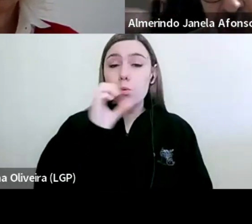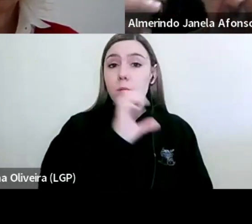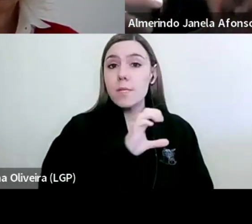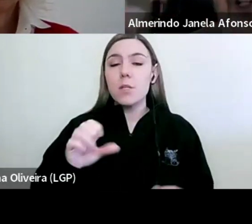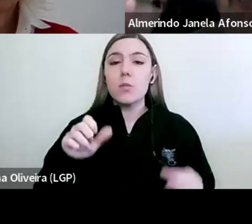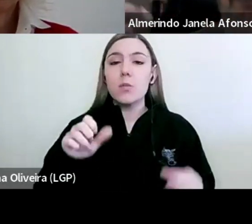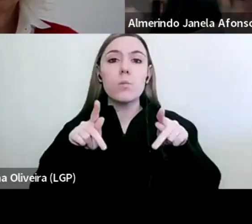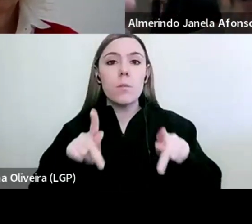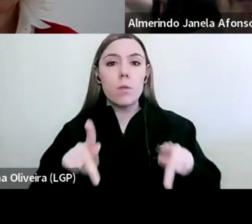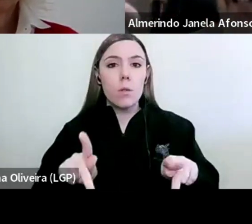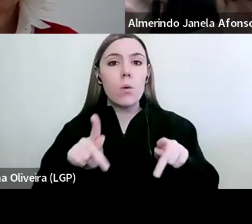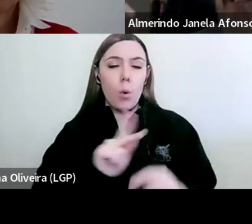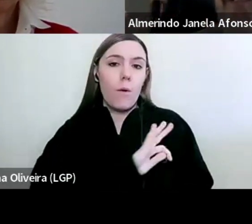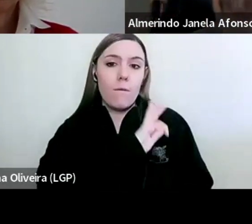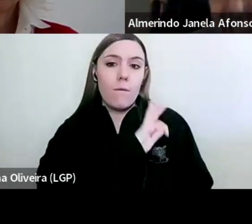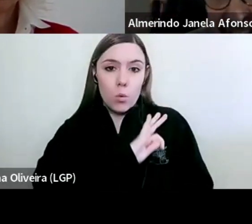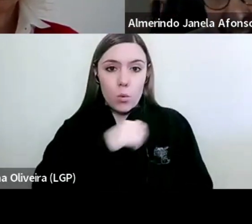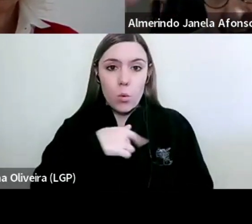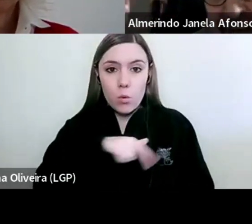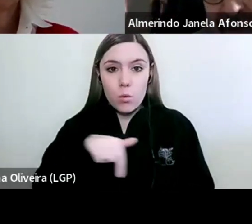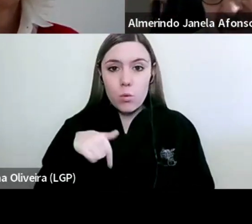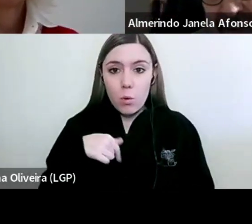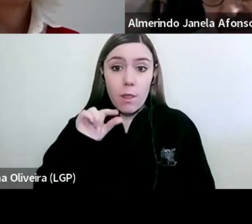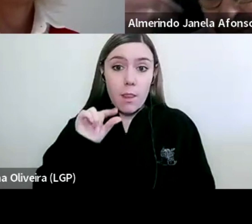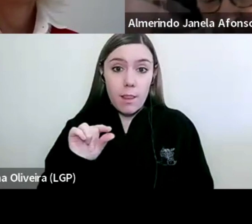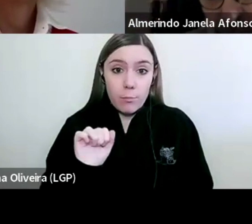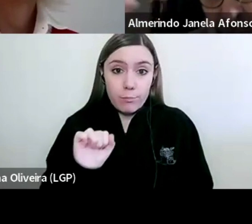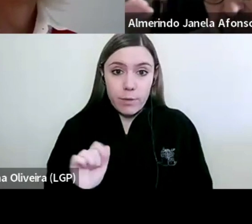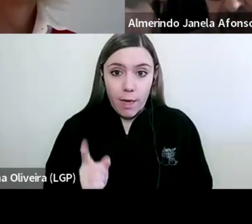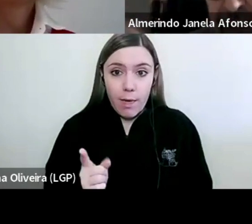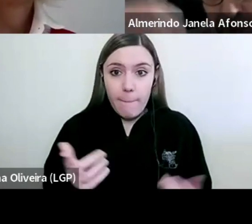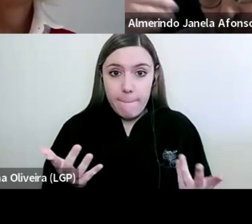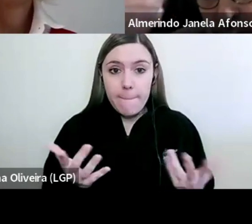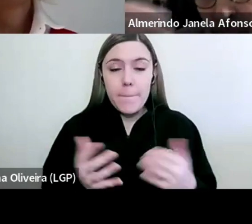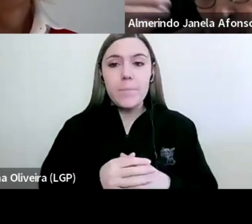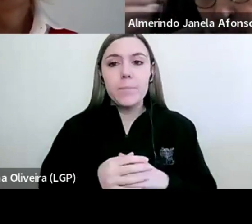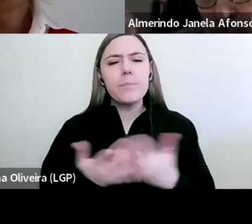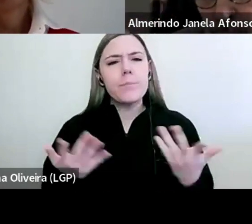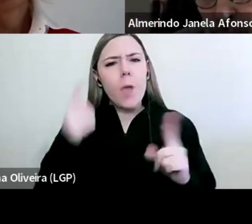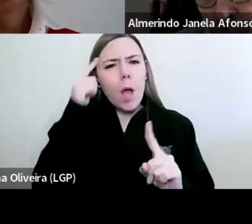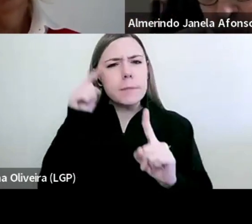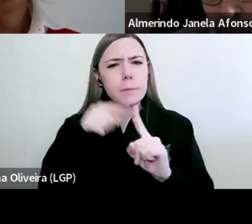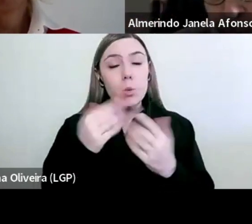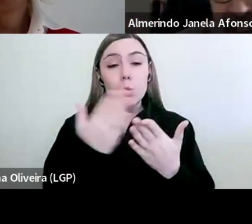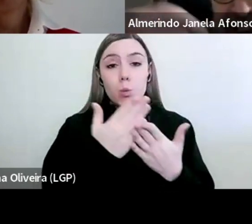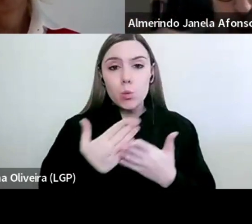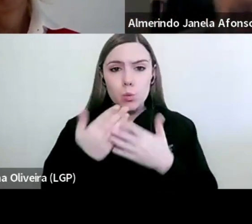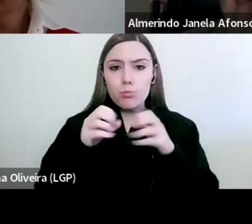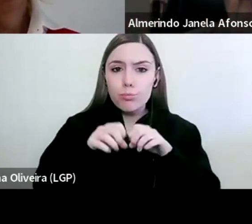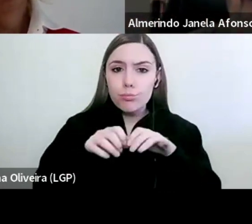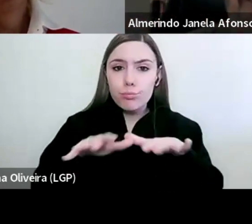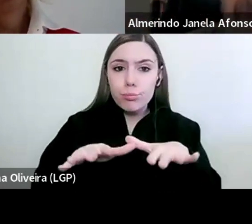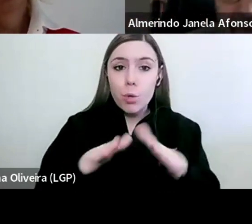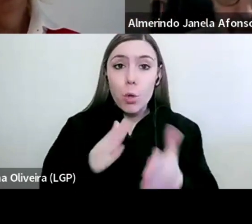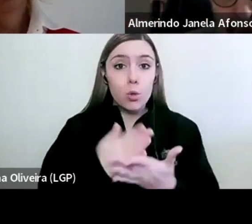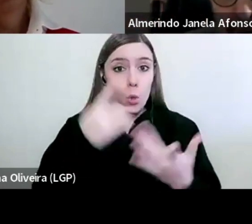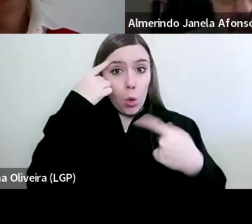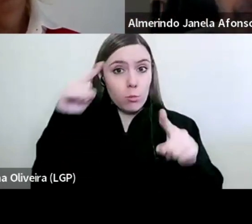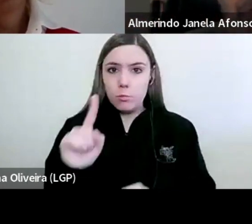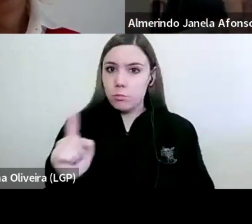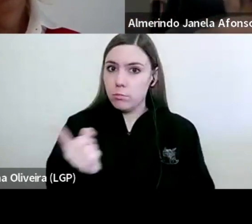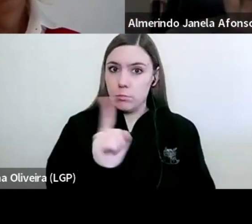pedagógicas das nossas faculdades de letras, divulgando os estudos não apenas mas aos professores,